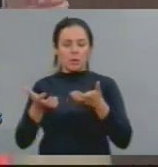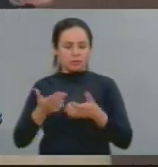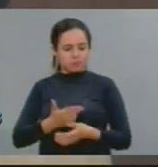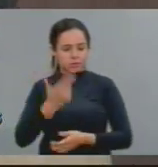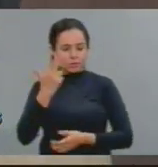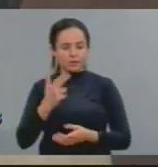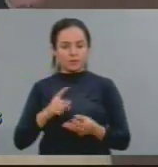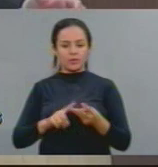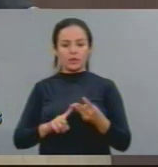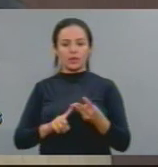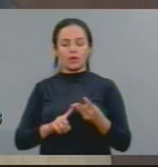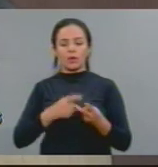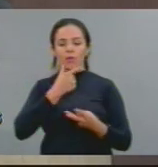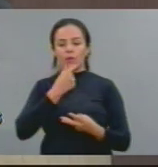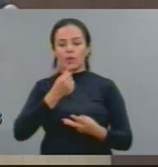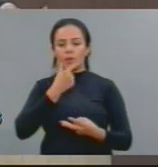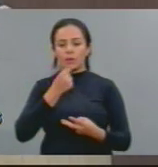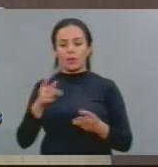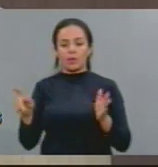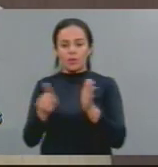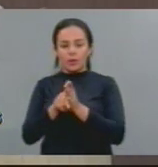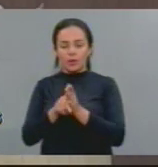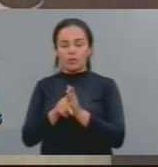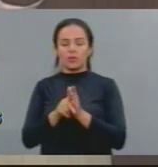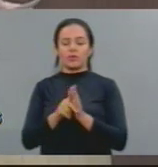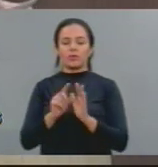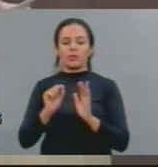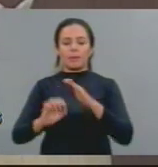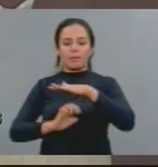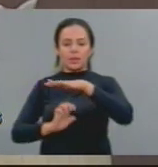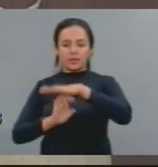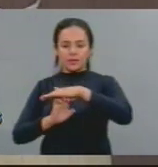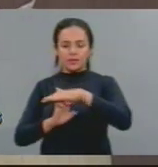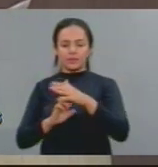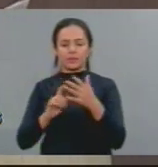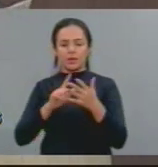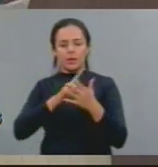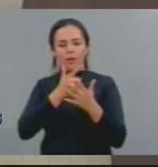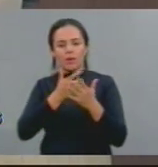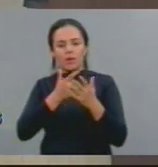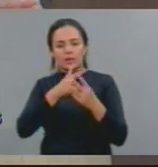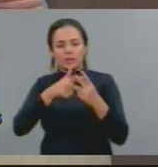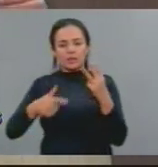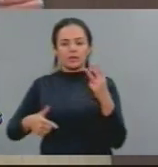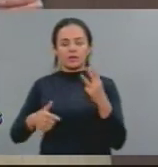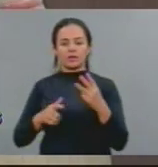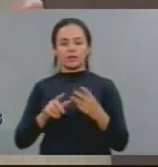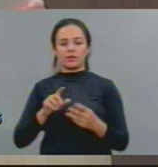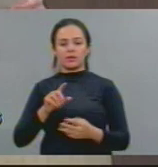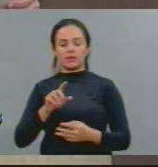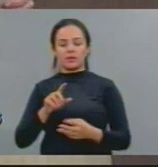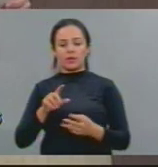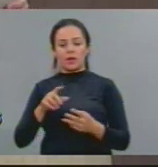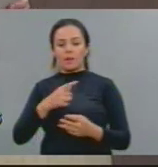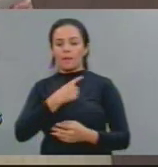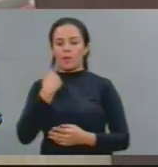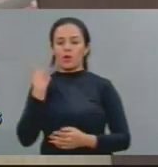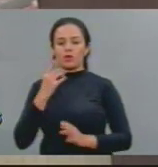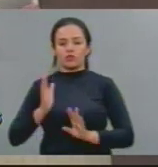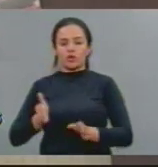Júnior, proprietário da Fruta Cor, além disso, não vão a júri porque morreram,